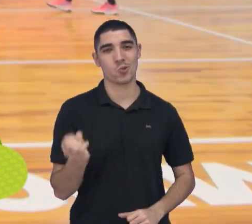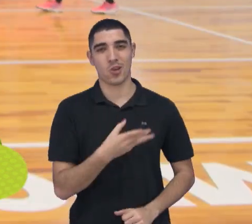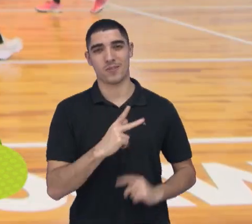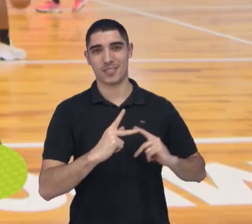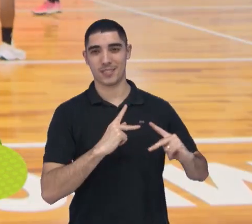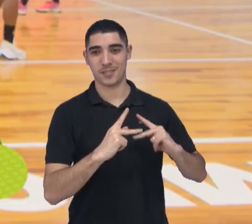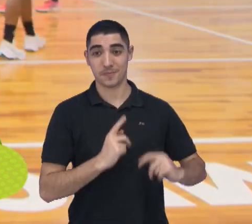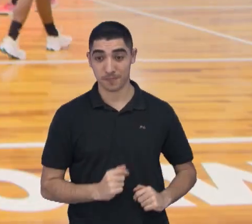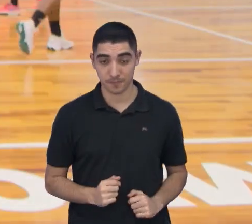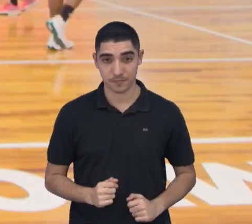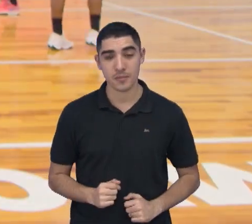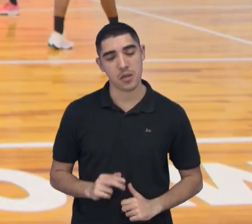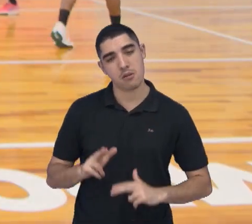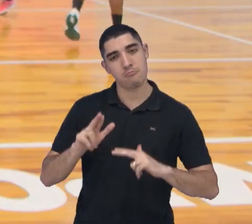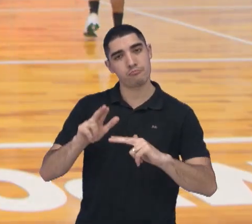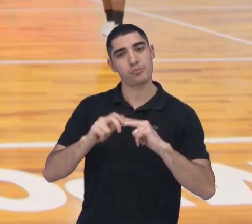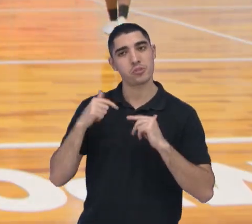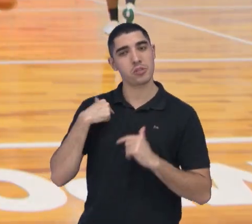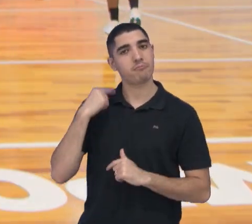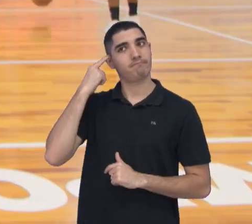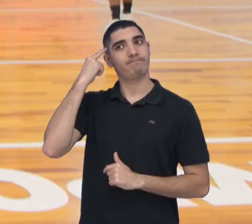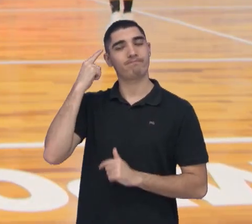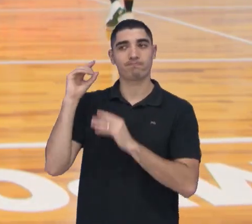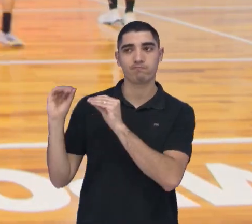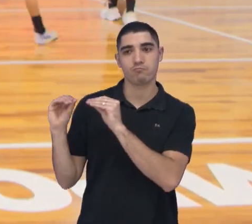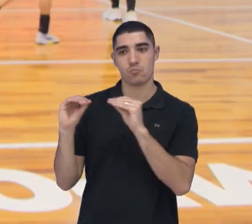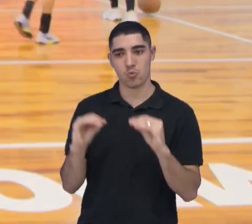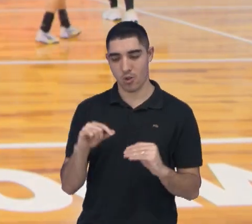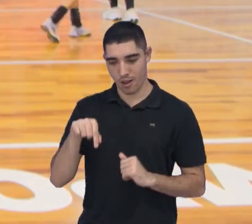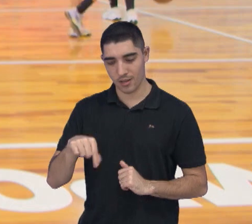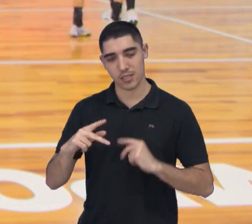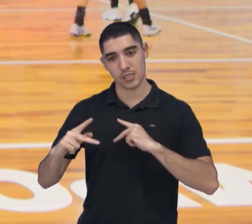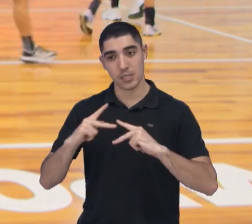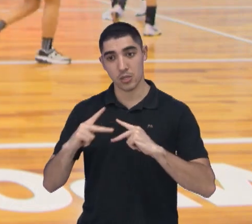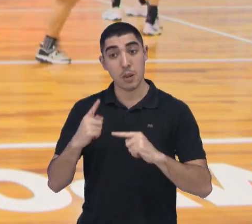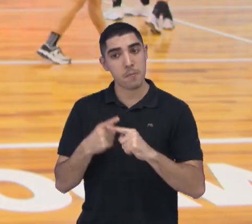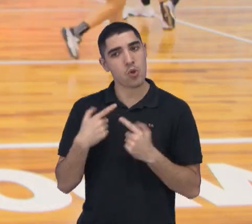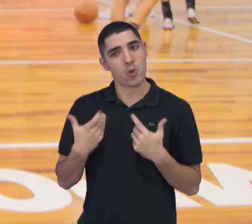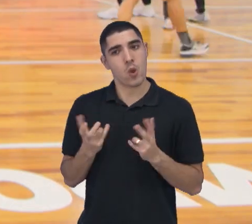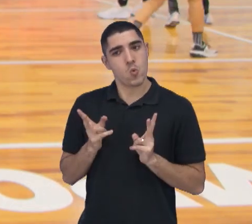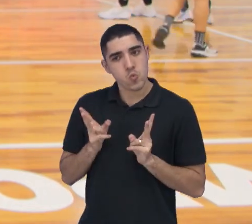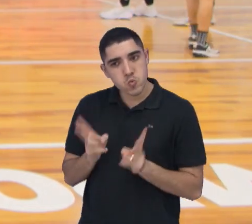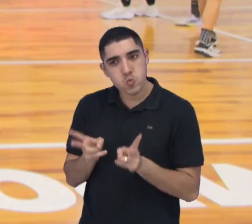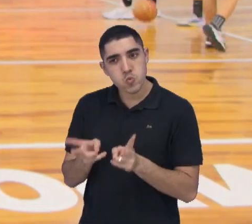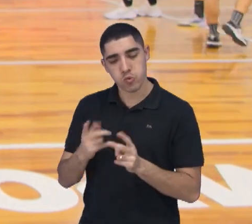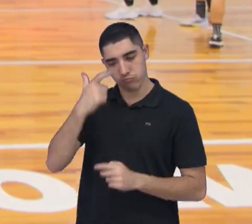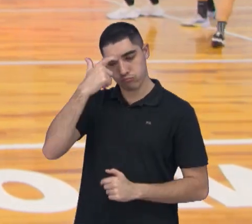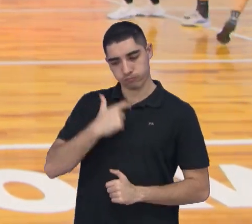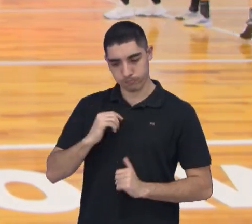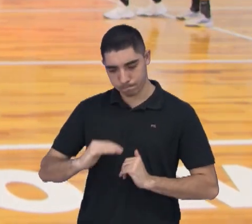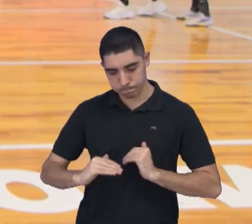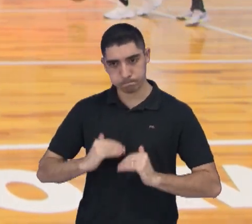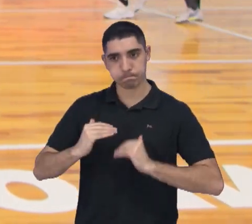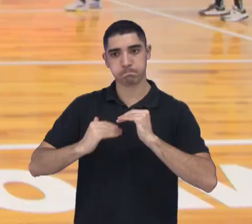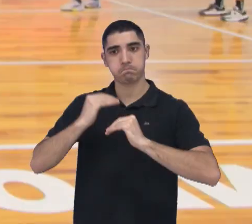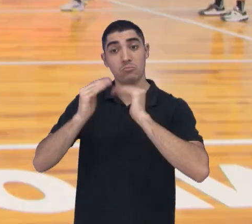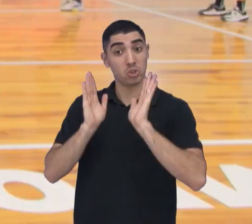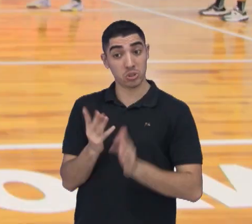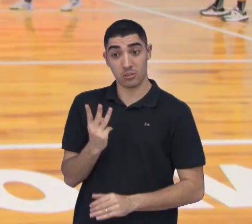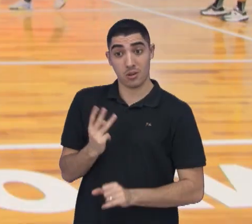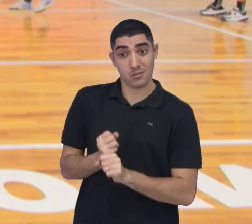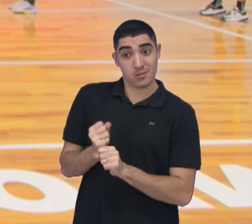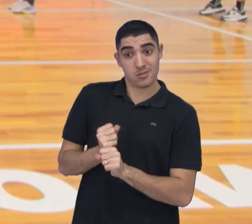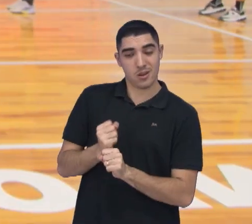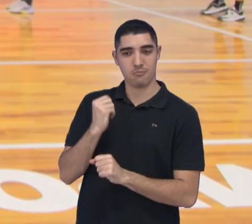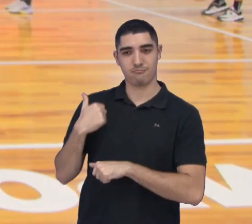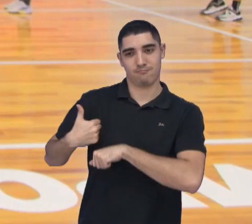Esse foi um dos motivos que eu vim para cá para ter essa continuidade de evolução que eu tenho tido nesses três anos. Eu